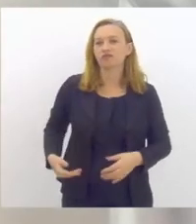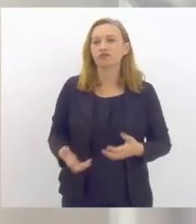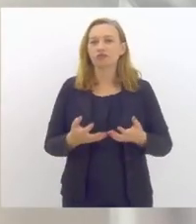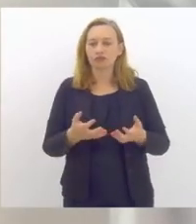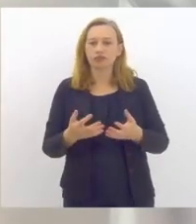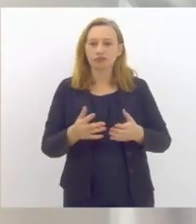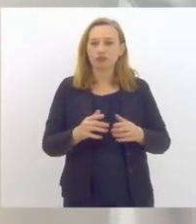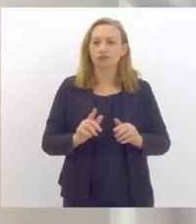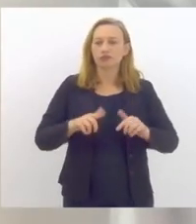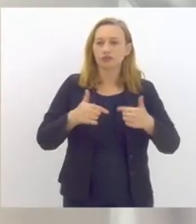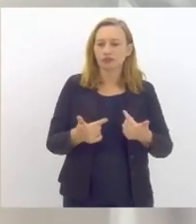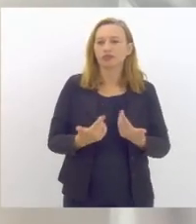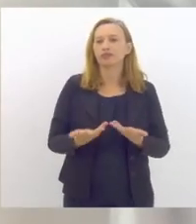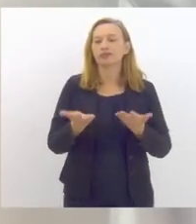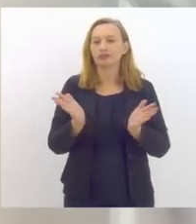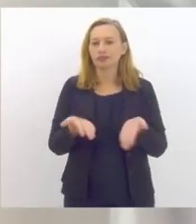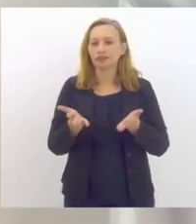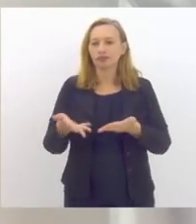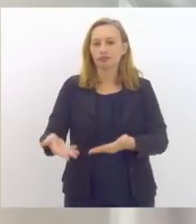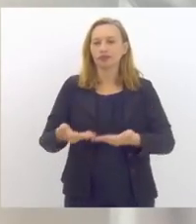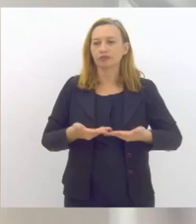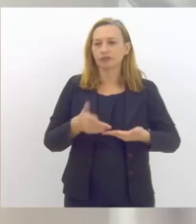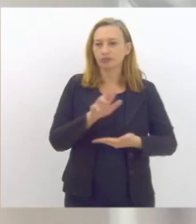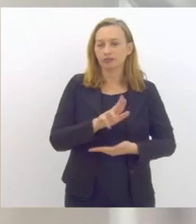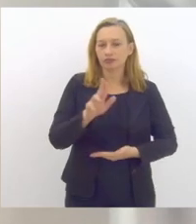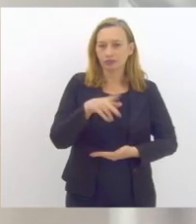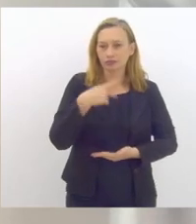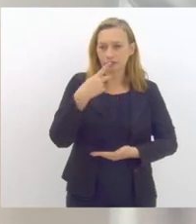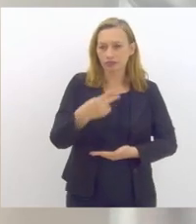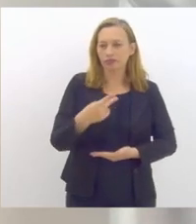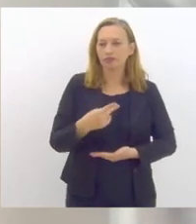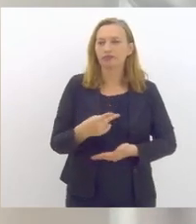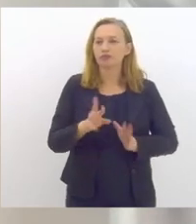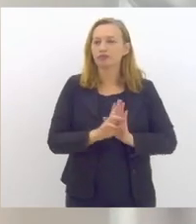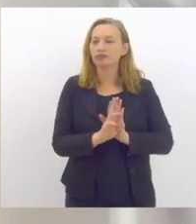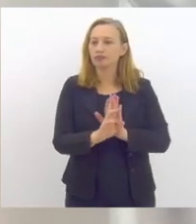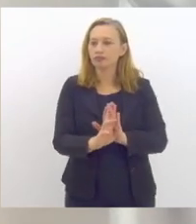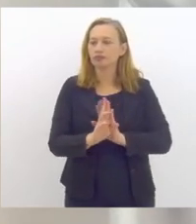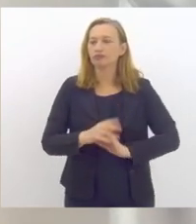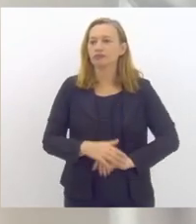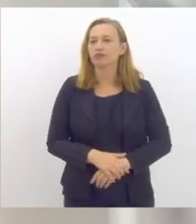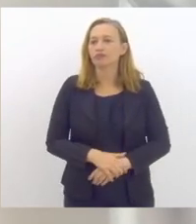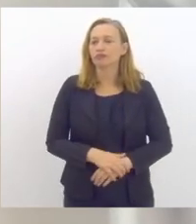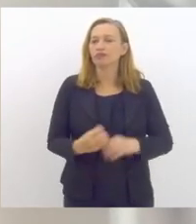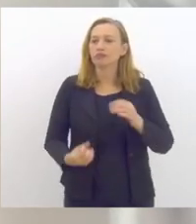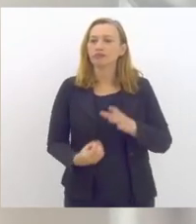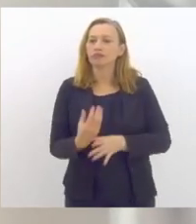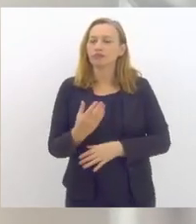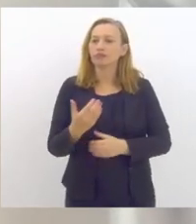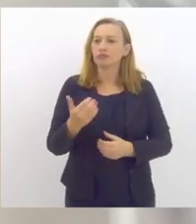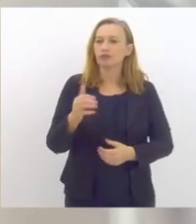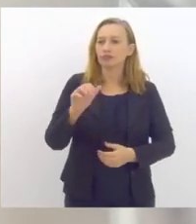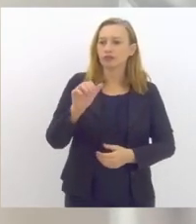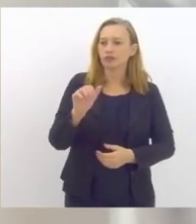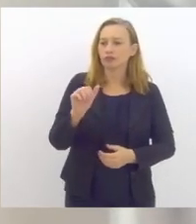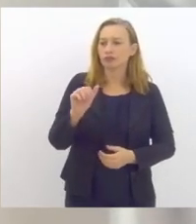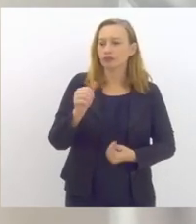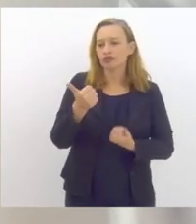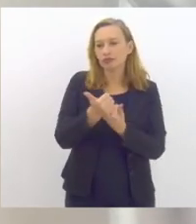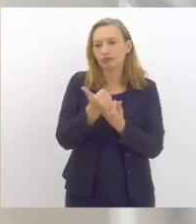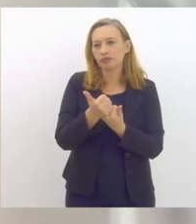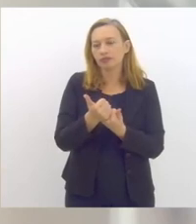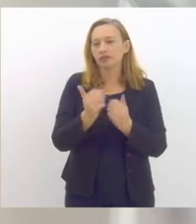desenhar chamo agora para fazer uso da palavra representando a Fundação de Amparo à Escola Técnica